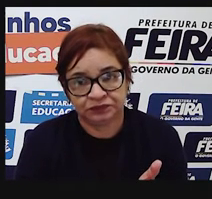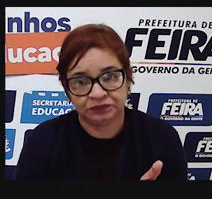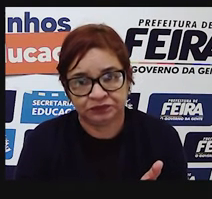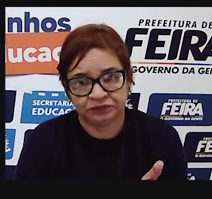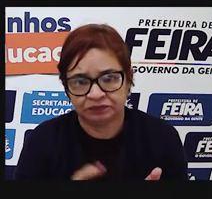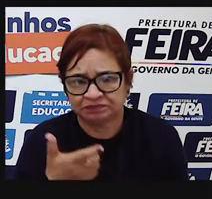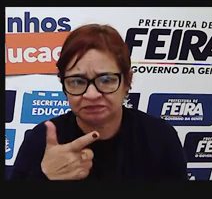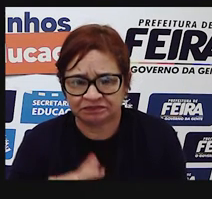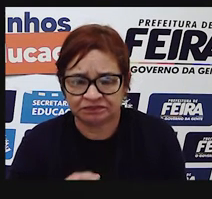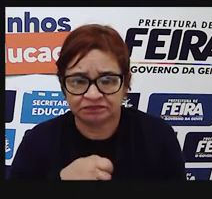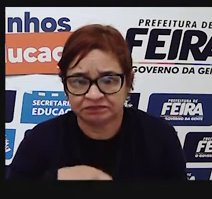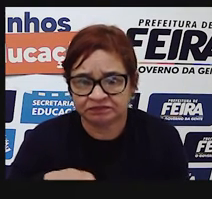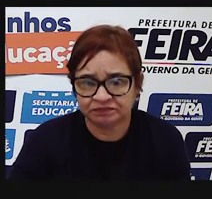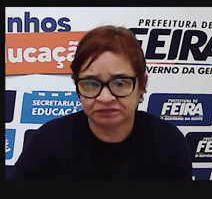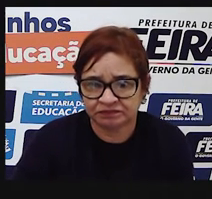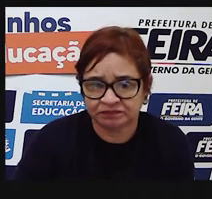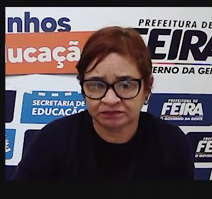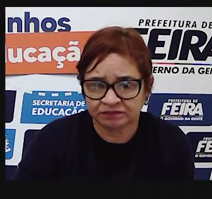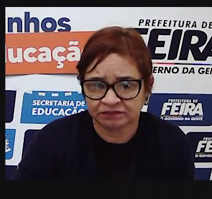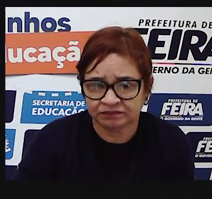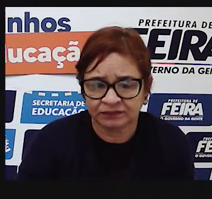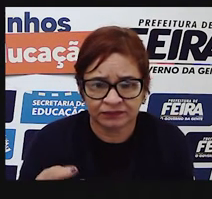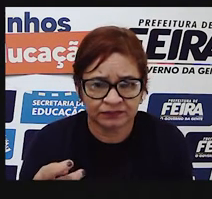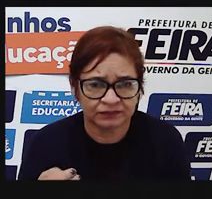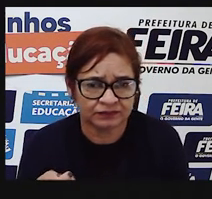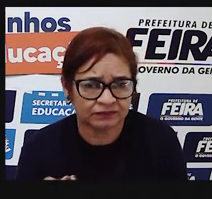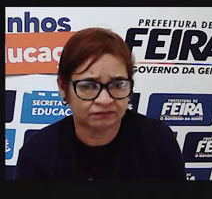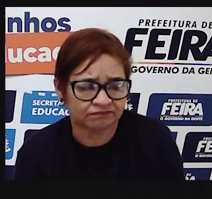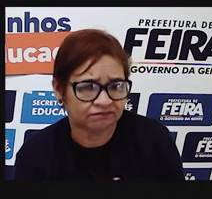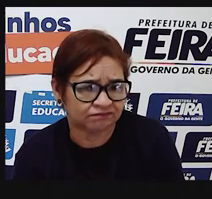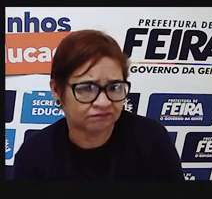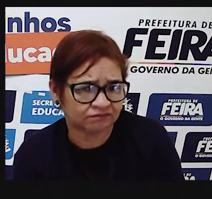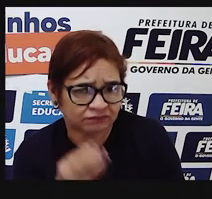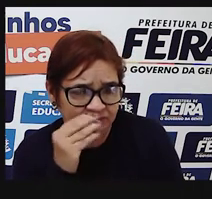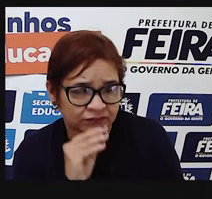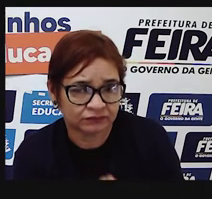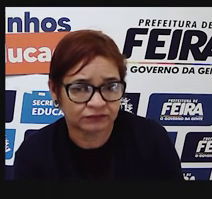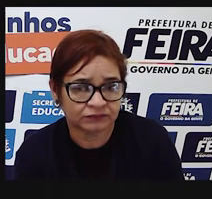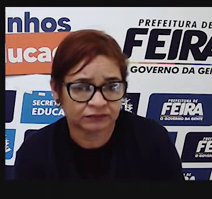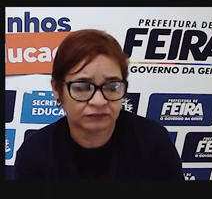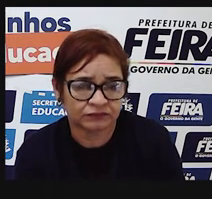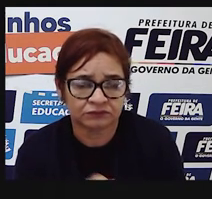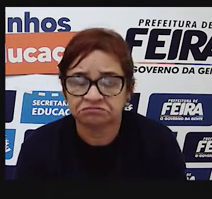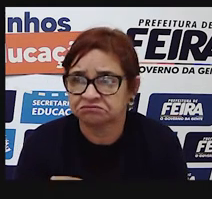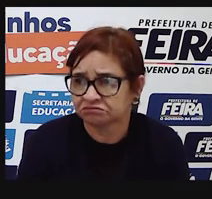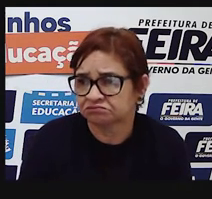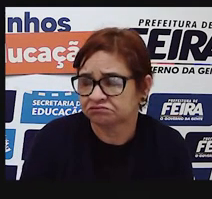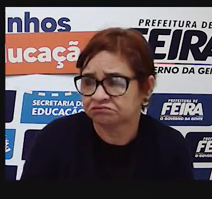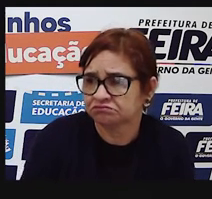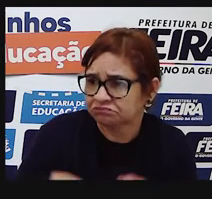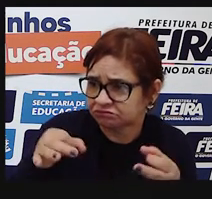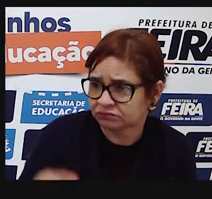Eu não posso dizer que isso uma pergunta. Não posso dizer também que é uma afirmação, porque